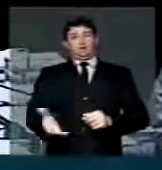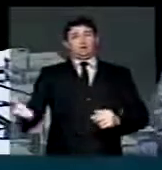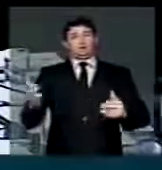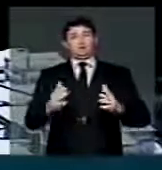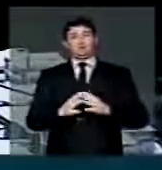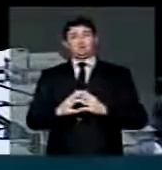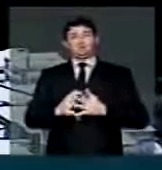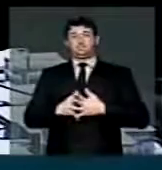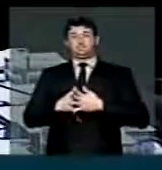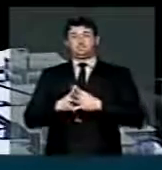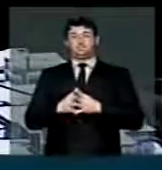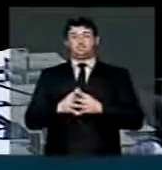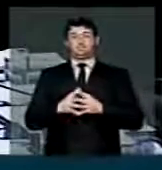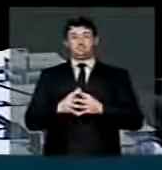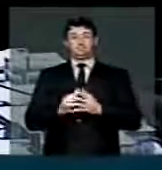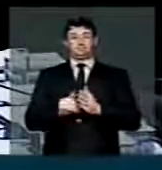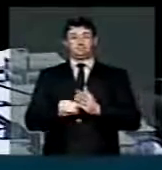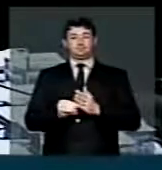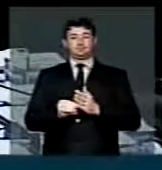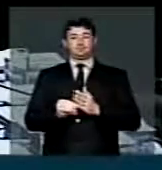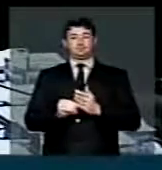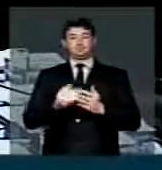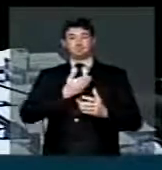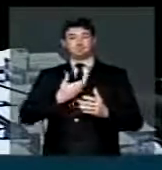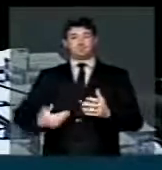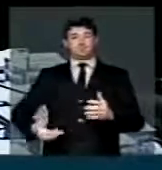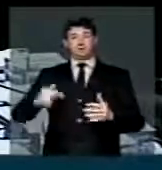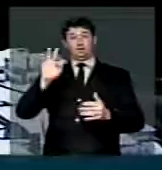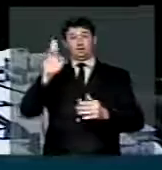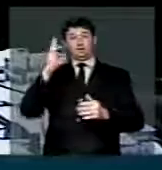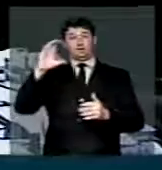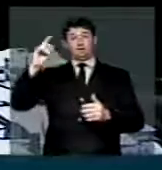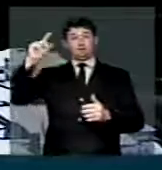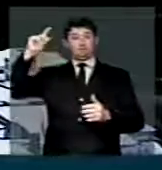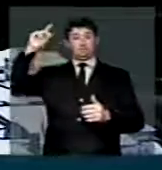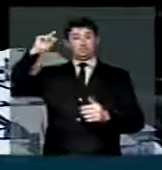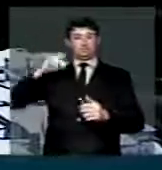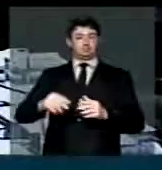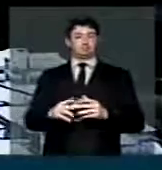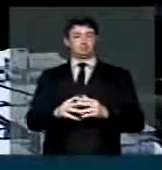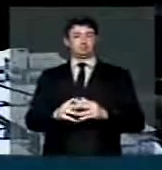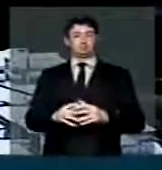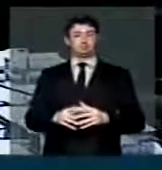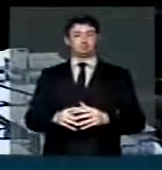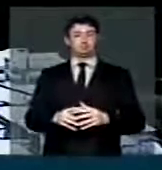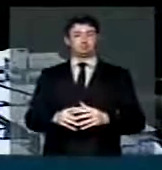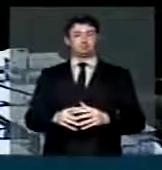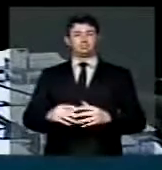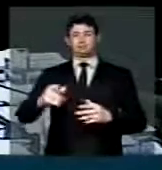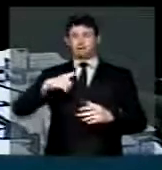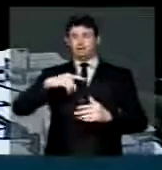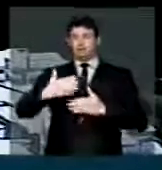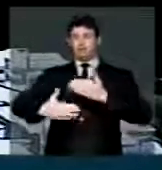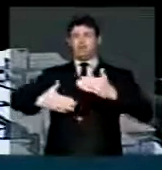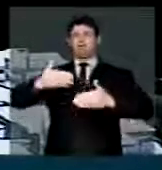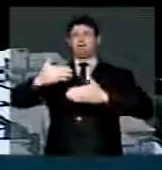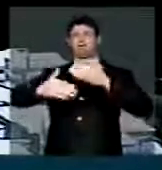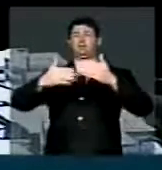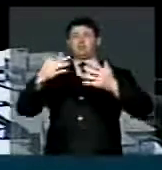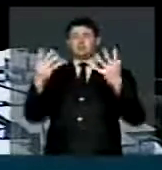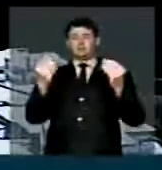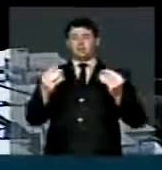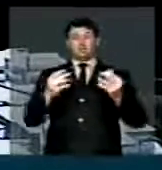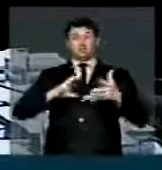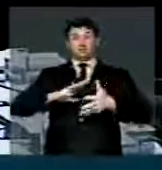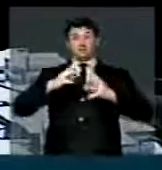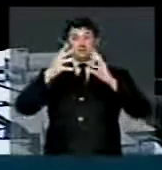parlamentares No governo Fernando Henrique houve um grande avanço na